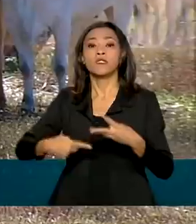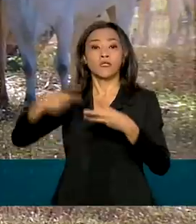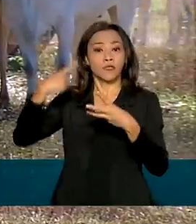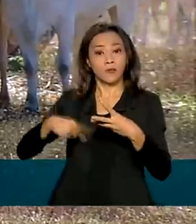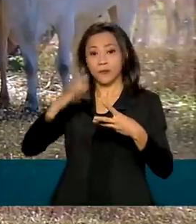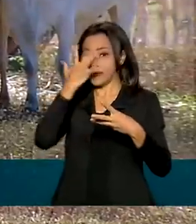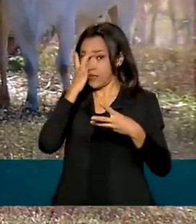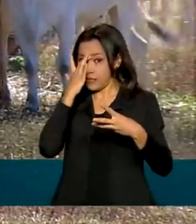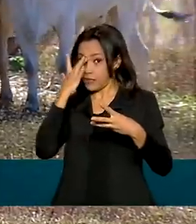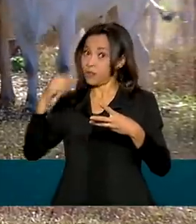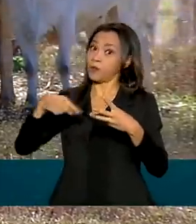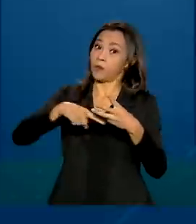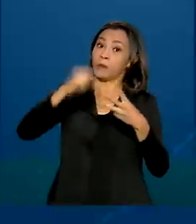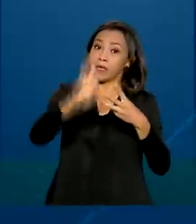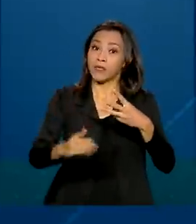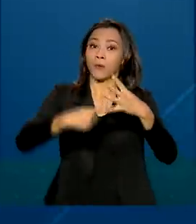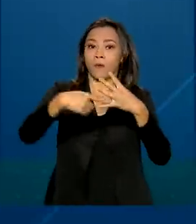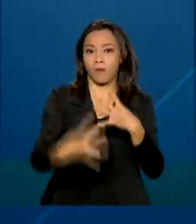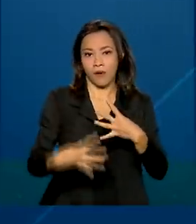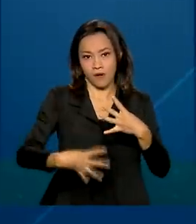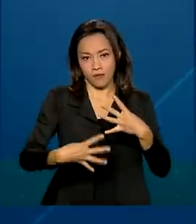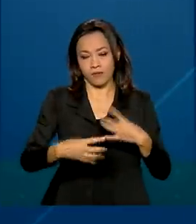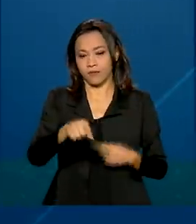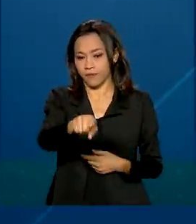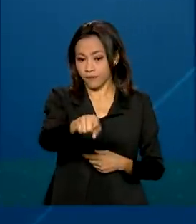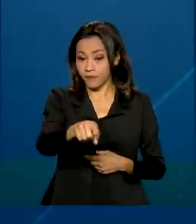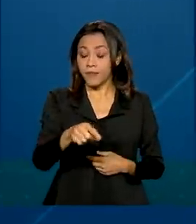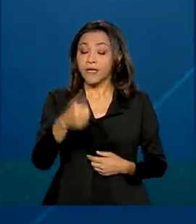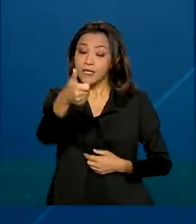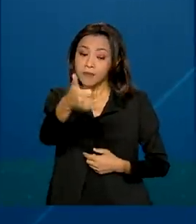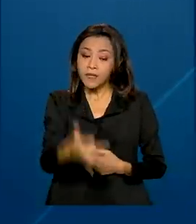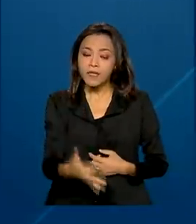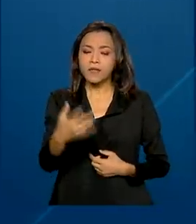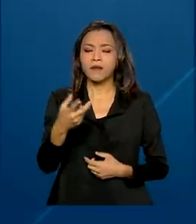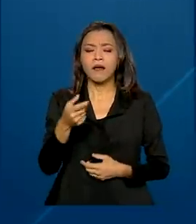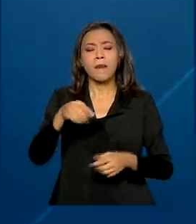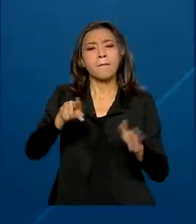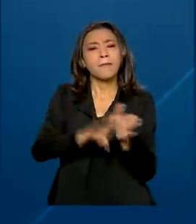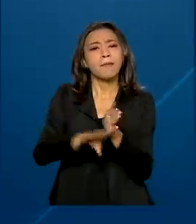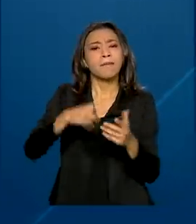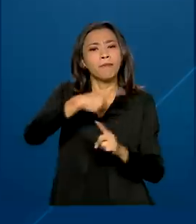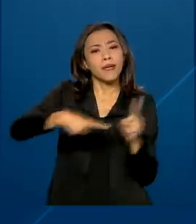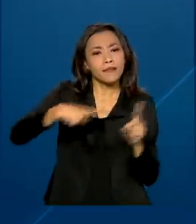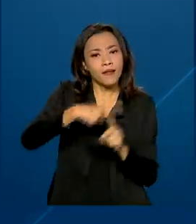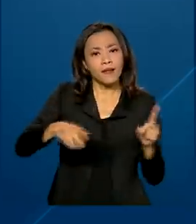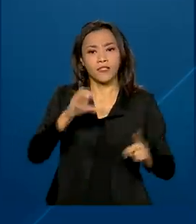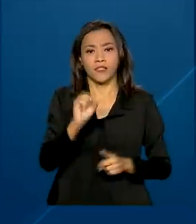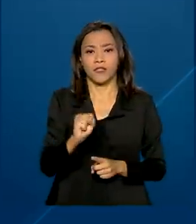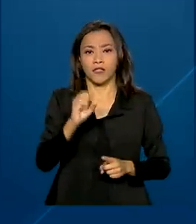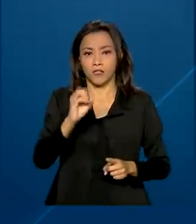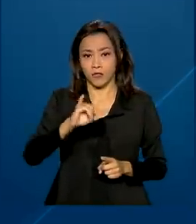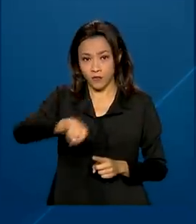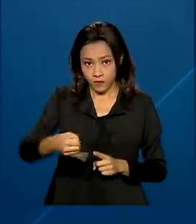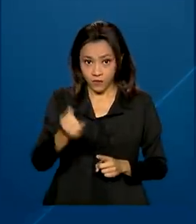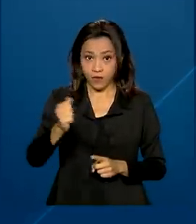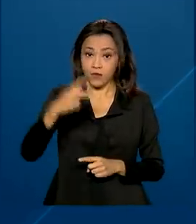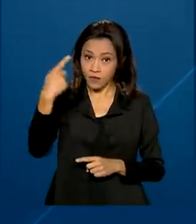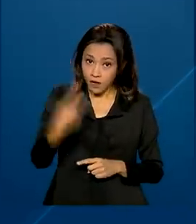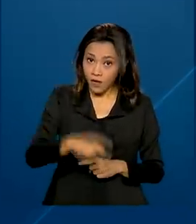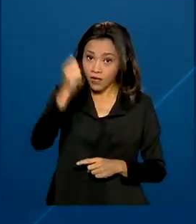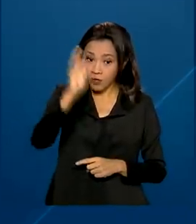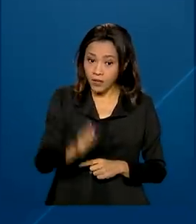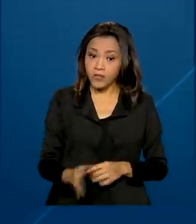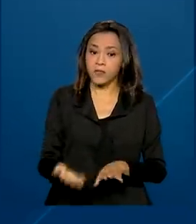exportador de carne bovina. Metade da soja do comércio mundial é brasileira. Em 2020, o país produziu